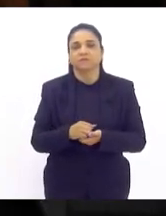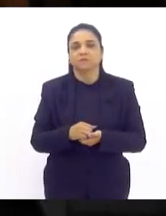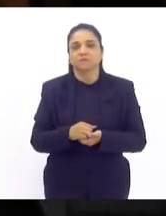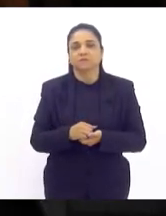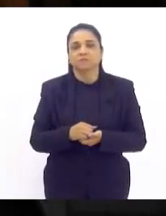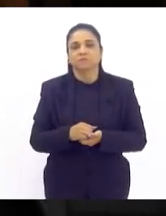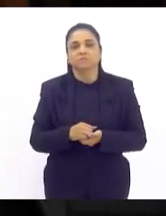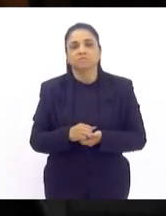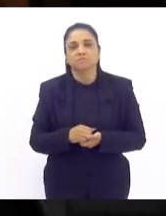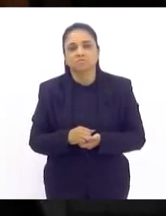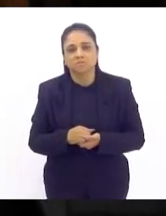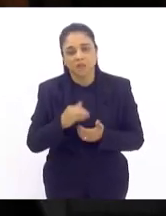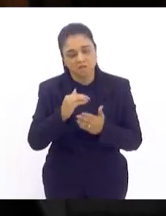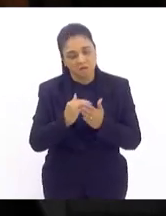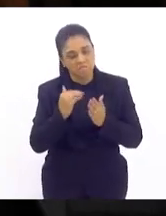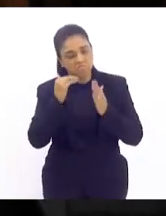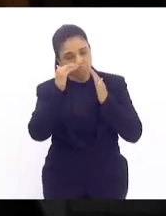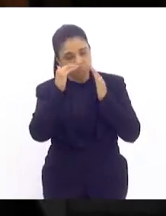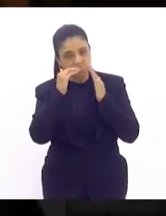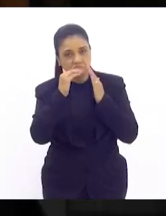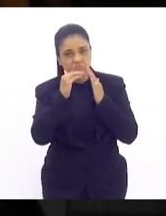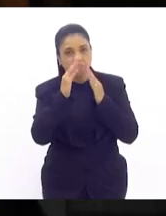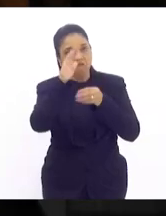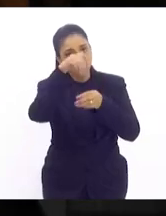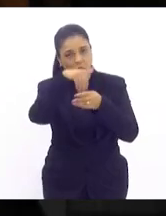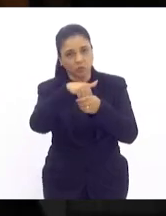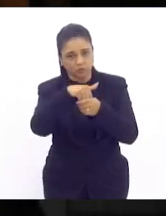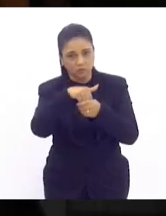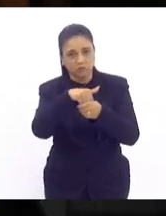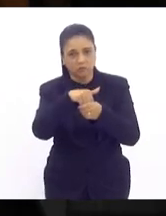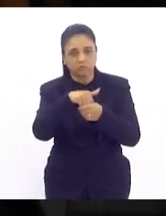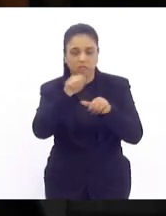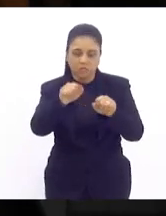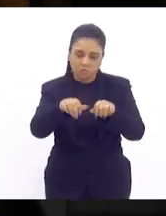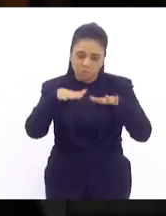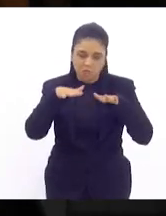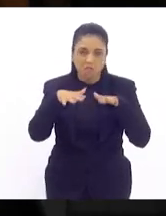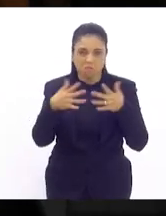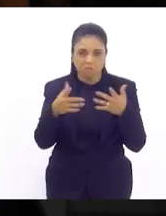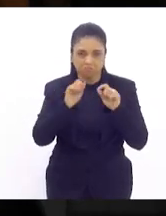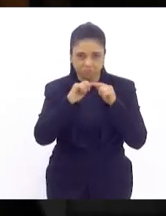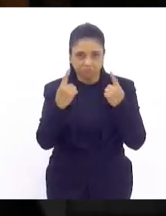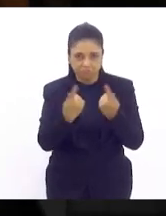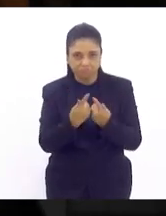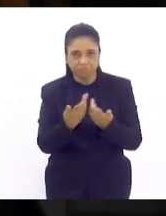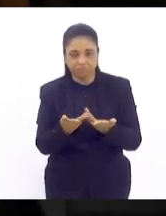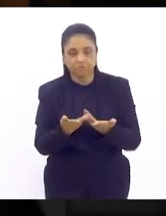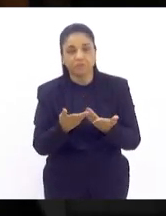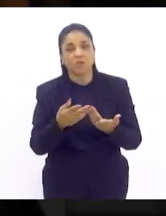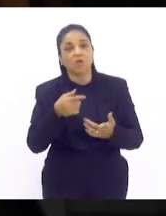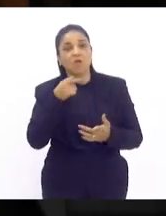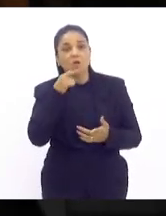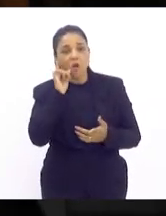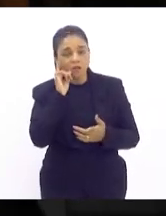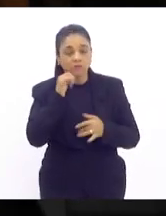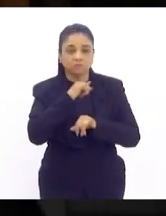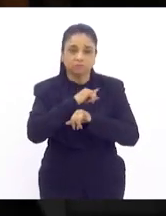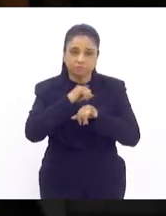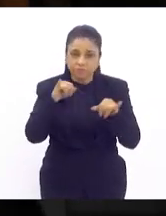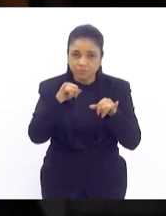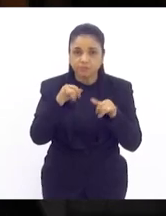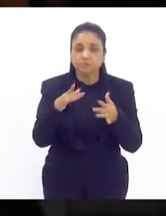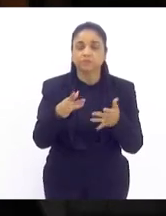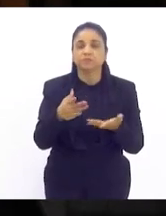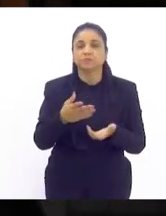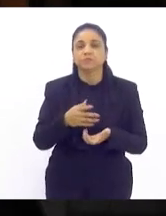submetido a soberania do nosso plenário mas eu disse no dia de ontem que